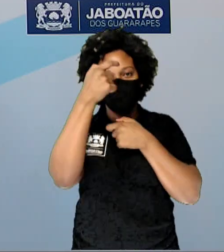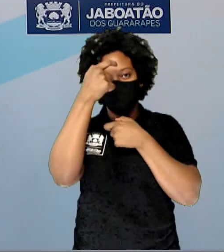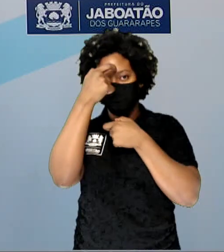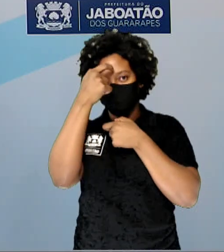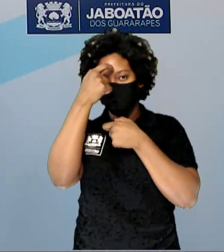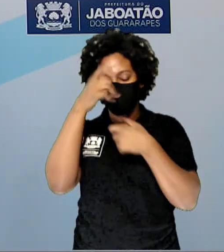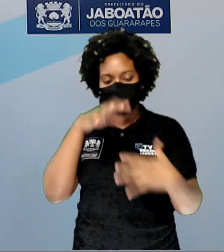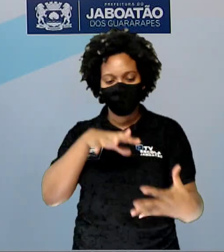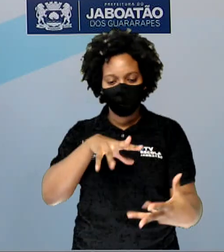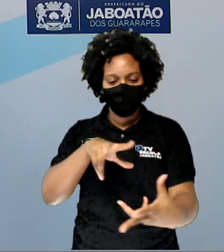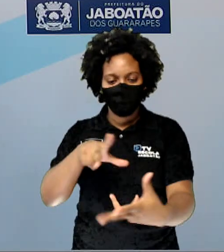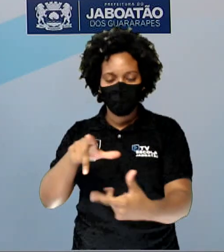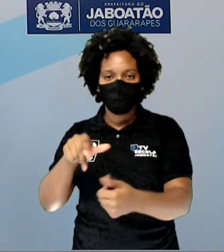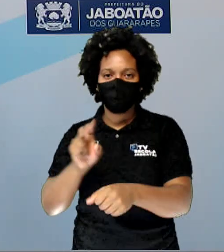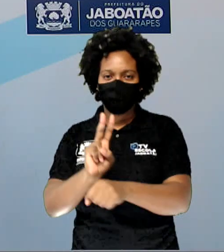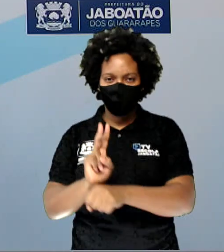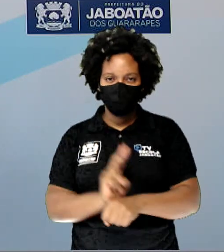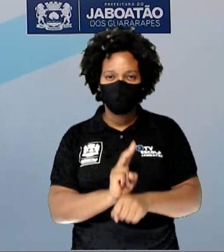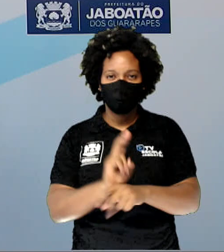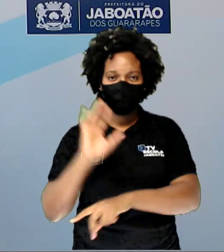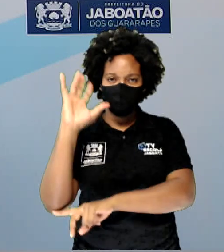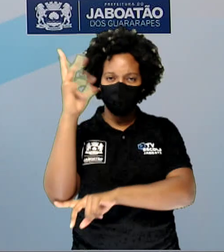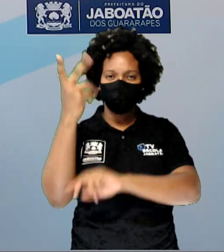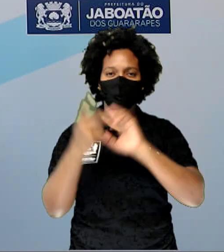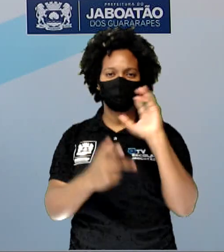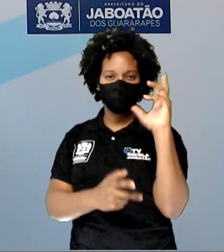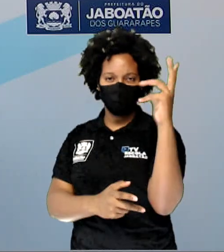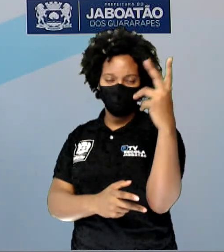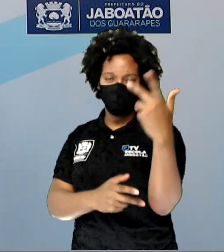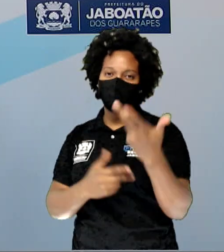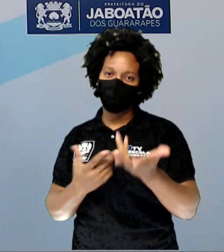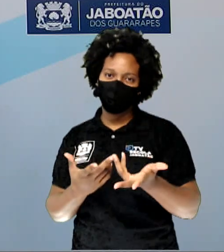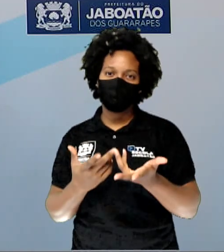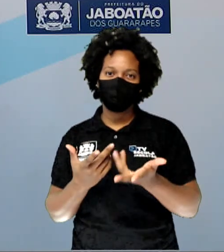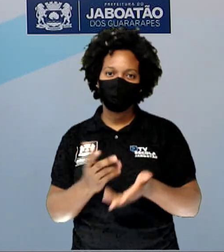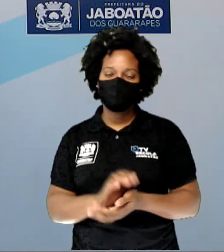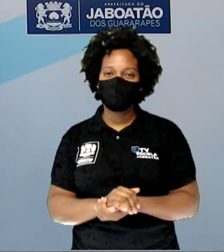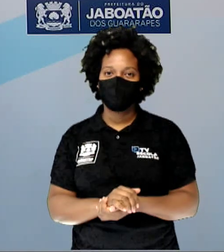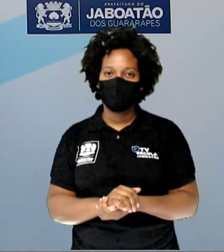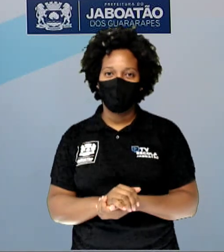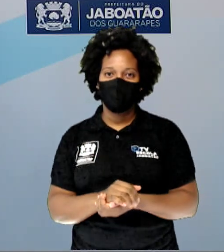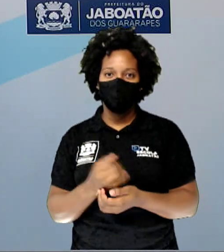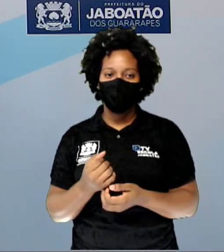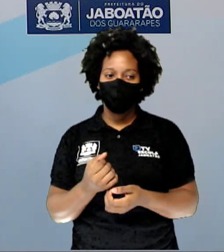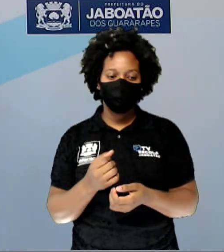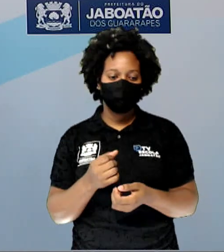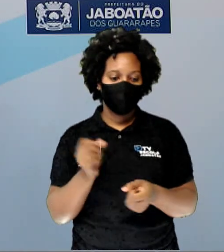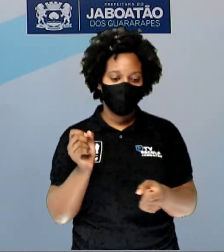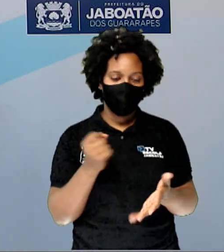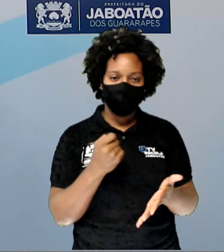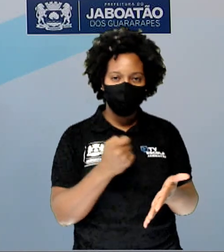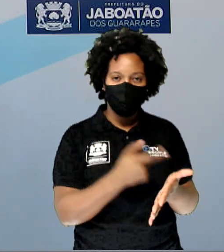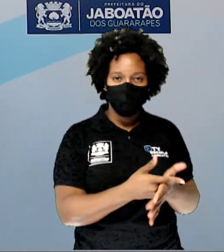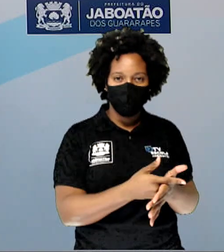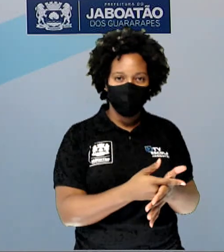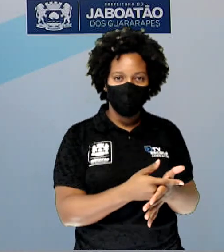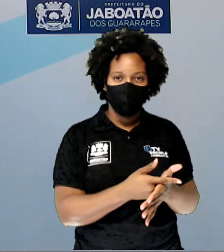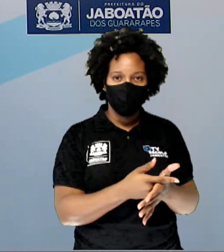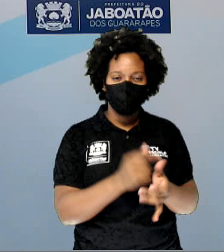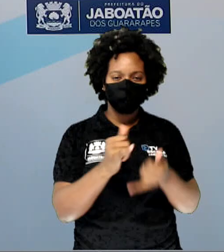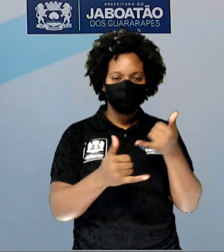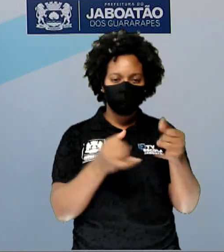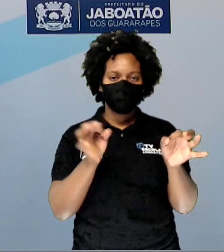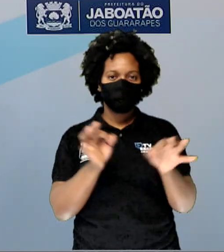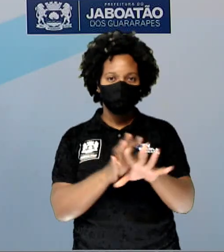ecológica, porque a gente está ajudando a cuidar do meio ambiente. Porque a gente, ao invés de comprar um brinquedo pronto e produzir mais lixo,